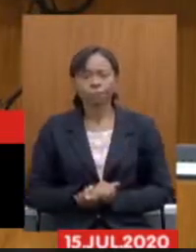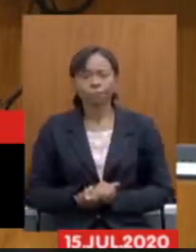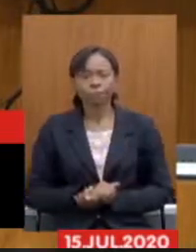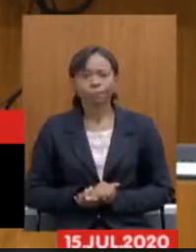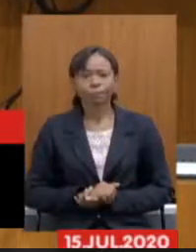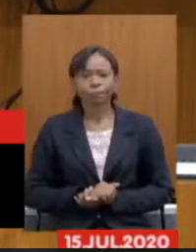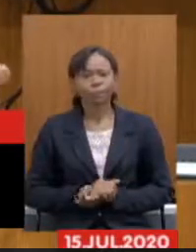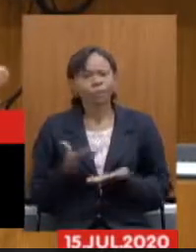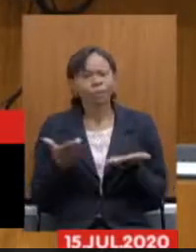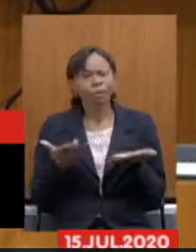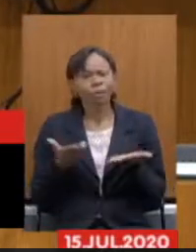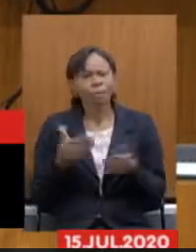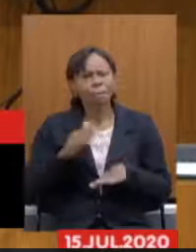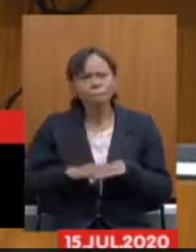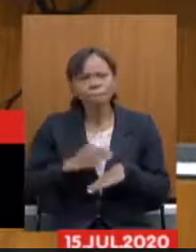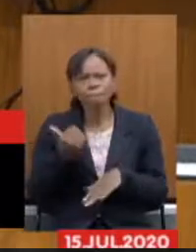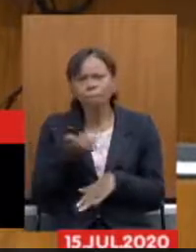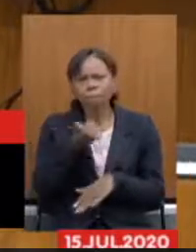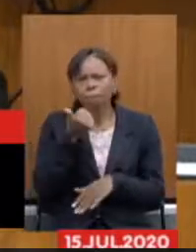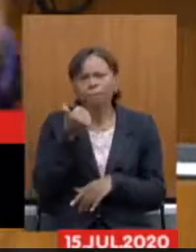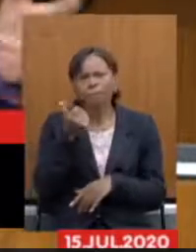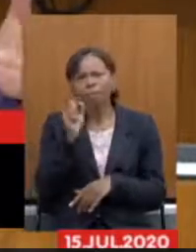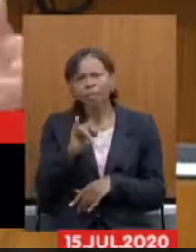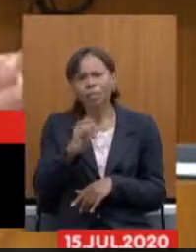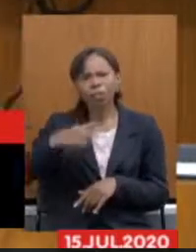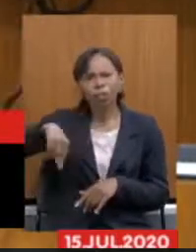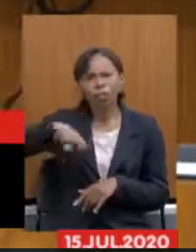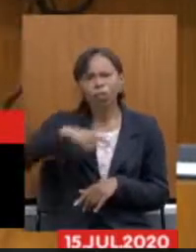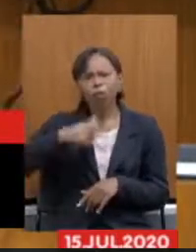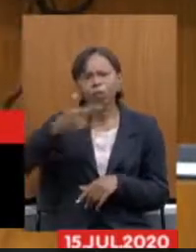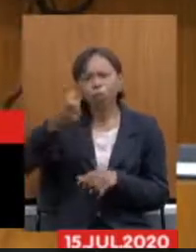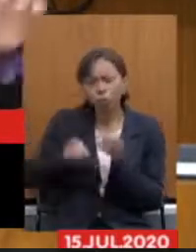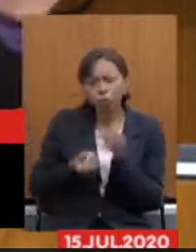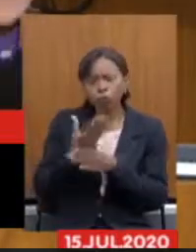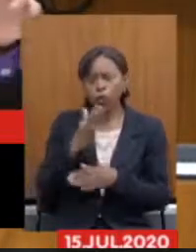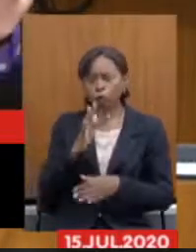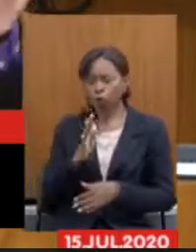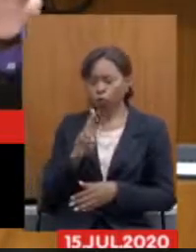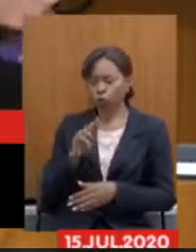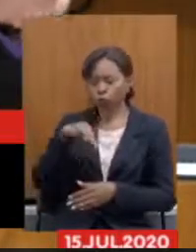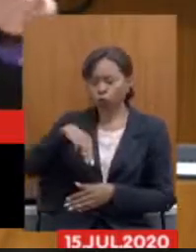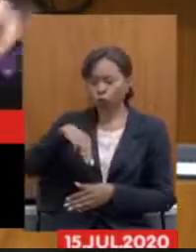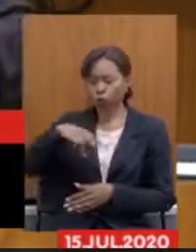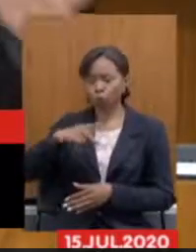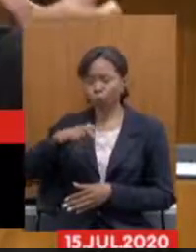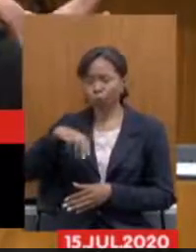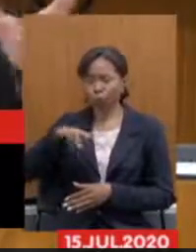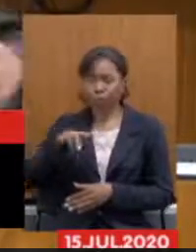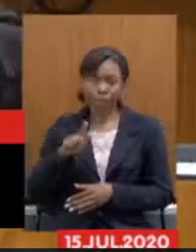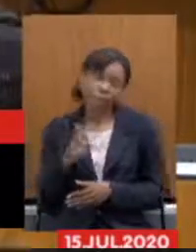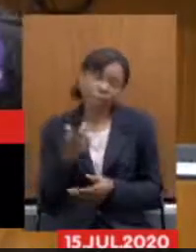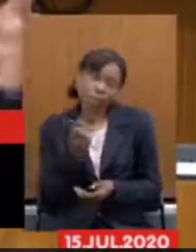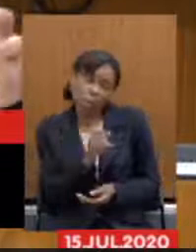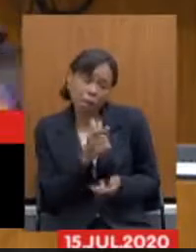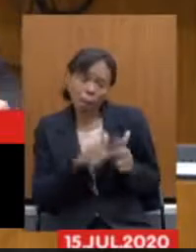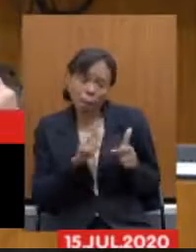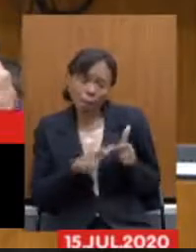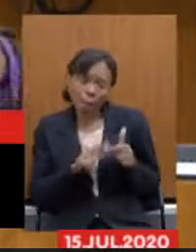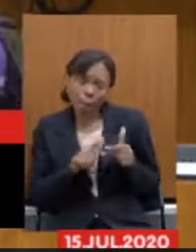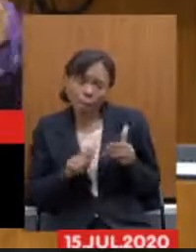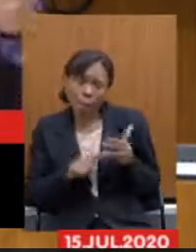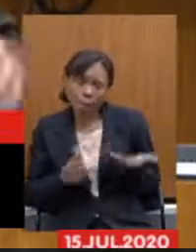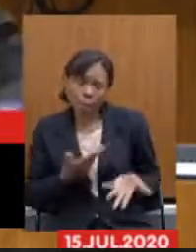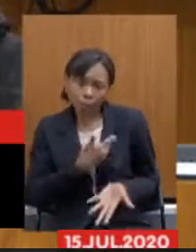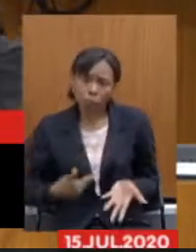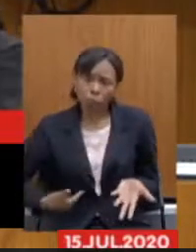seria muito mais interessante nós refundarmos o FUNPENG e já que o Estado está cheio de problemas o governo está cheio de problemas